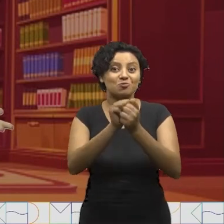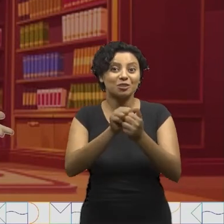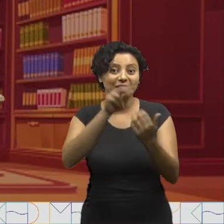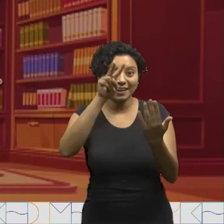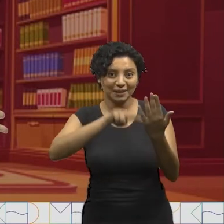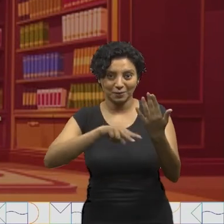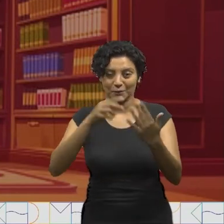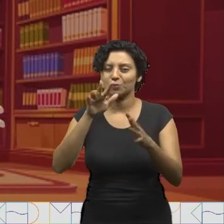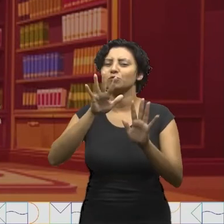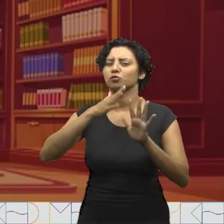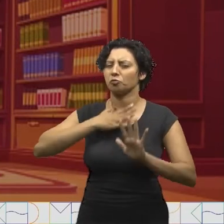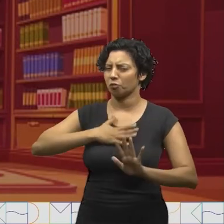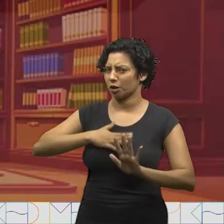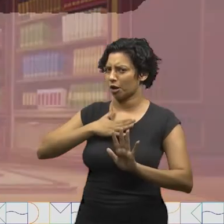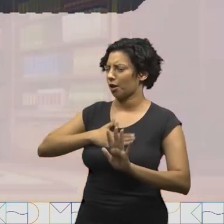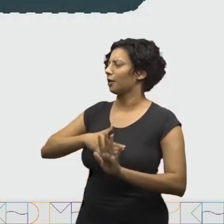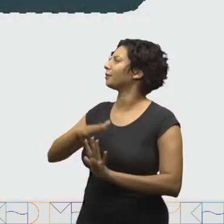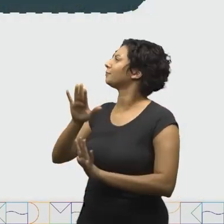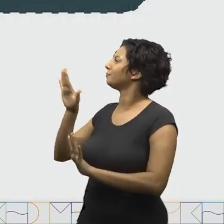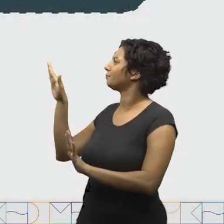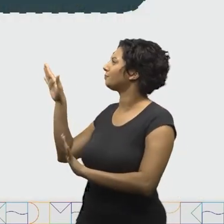acompanhar a leitura.